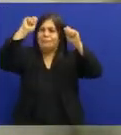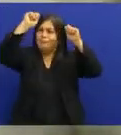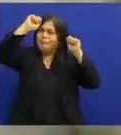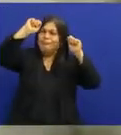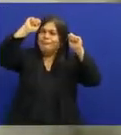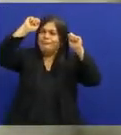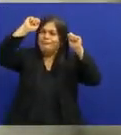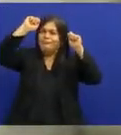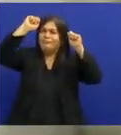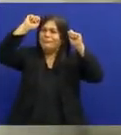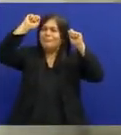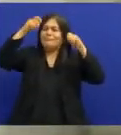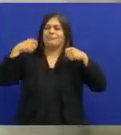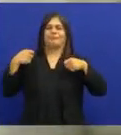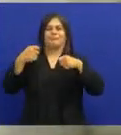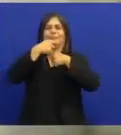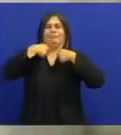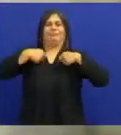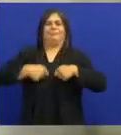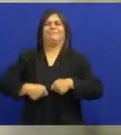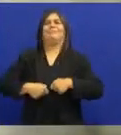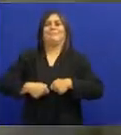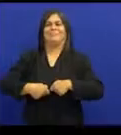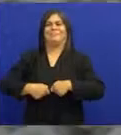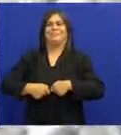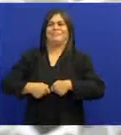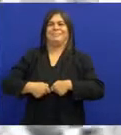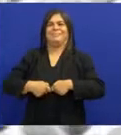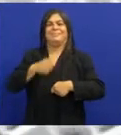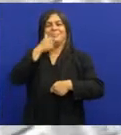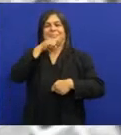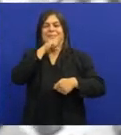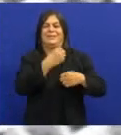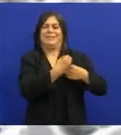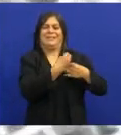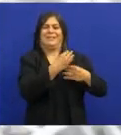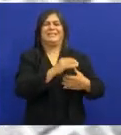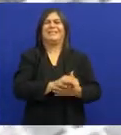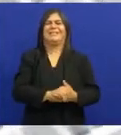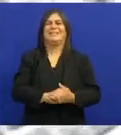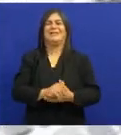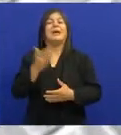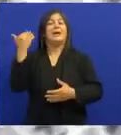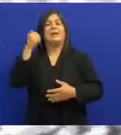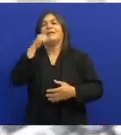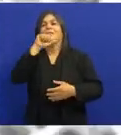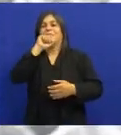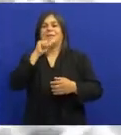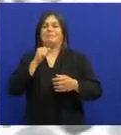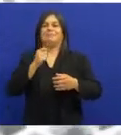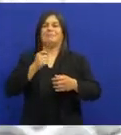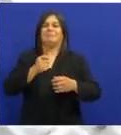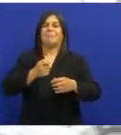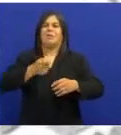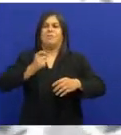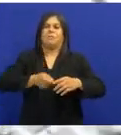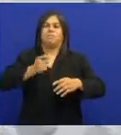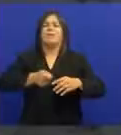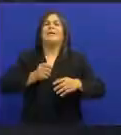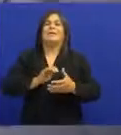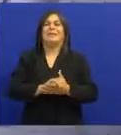curta E ele usava Um lenço No pescoço Que foi Inspiração da mãe A mãe Quando tocava coco